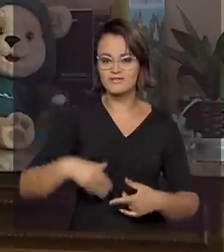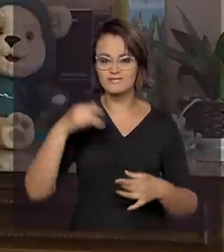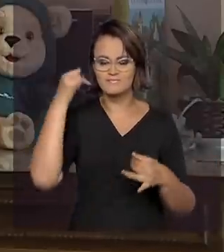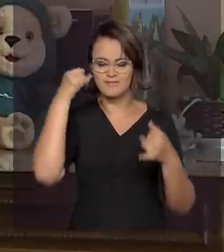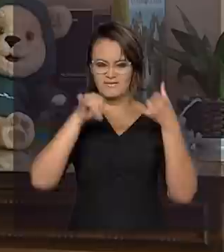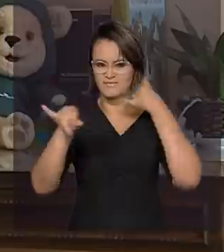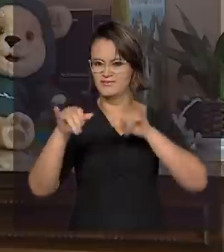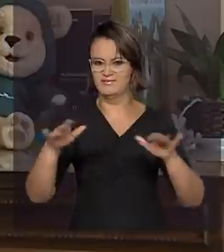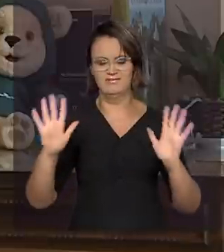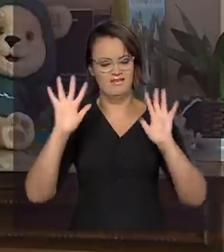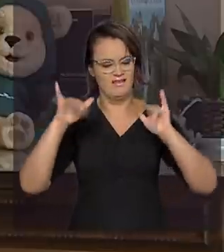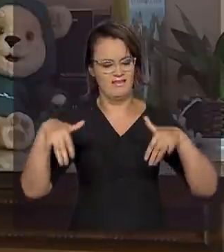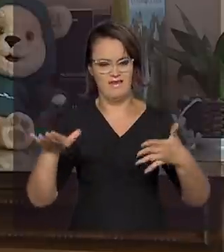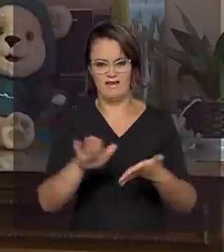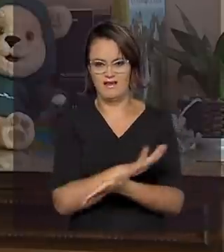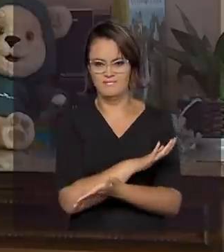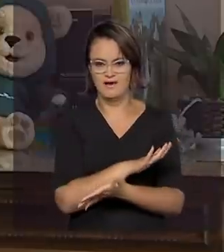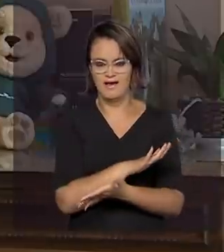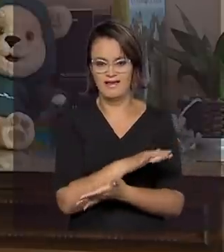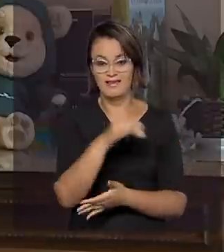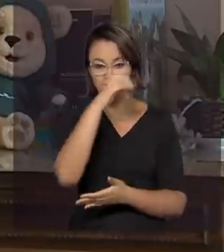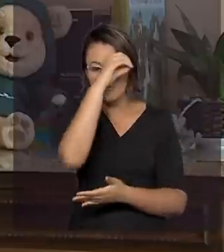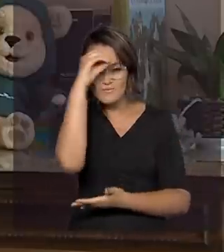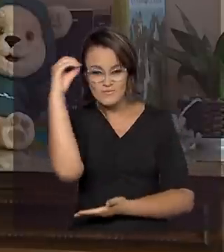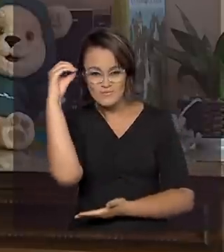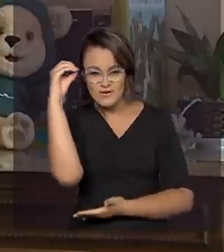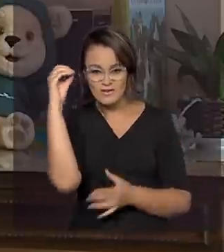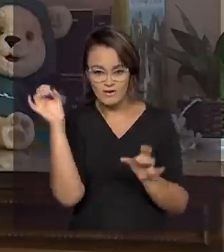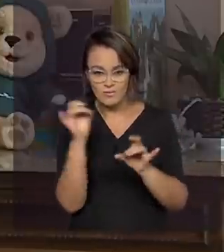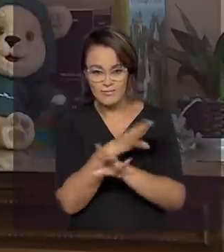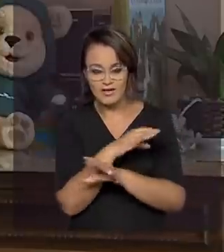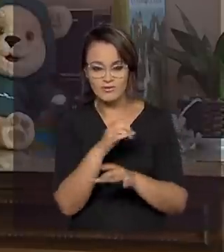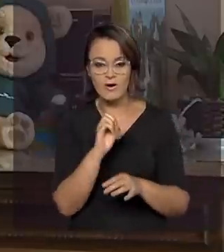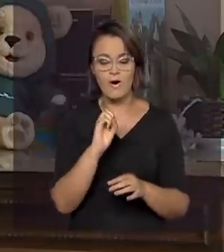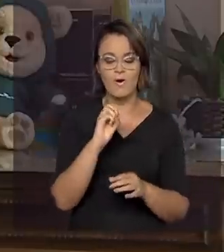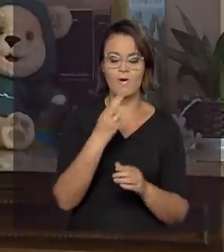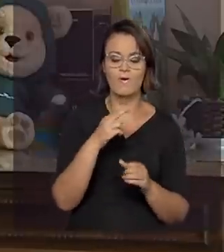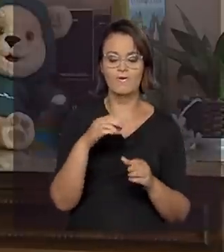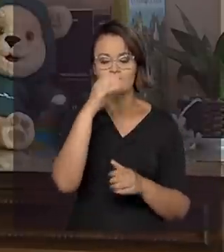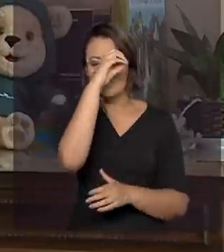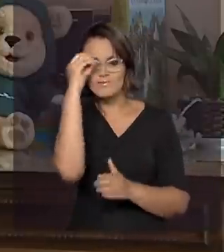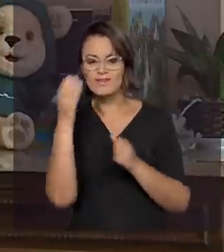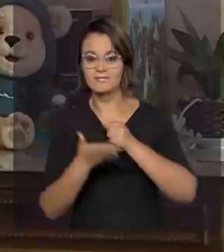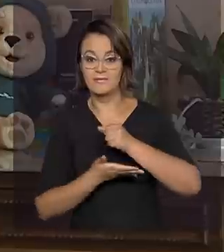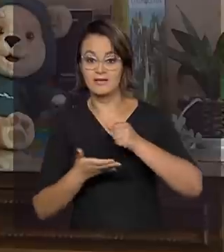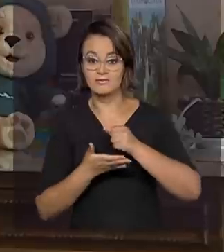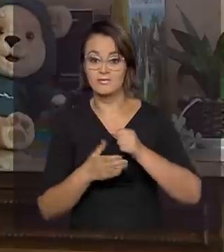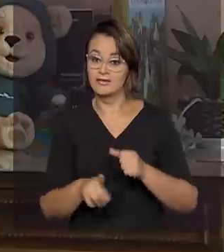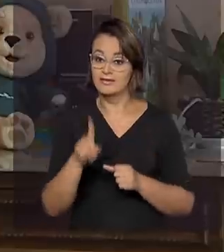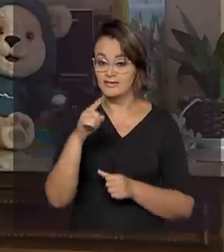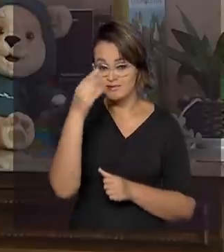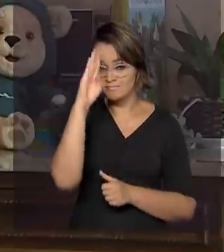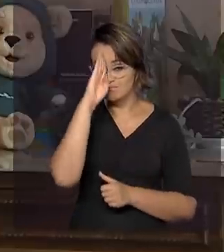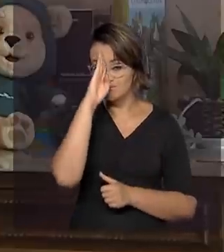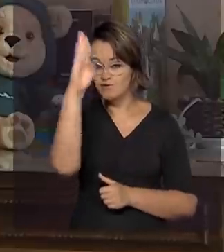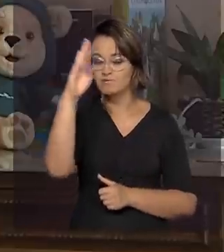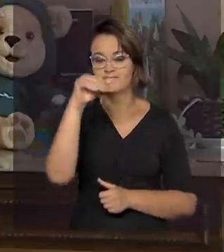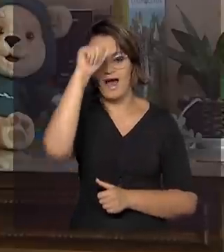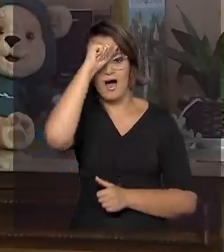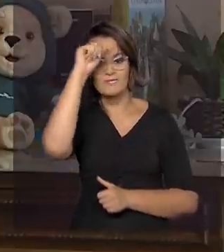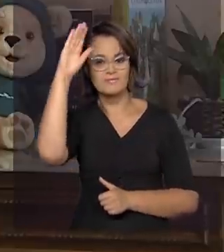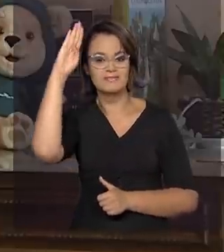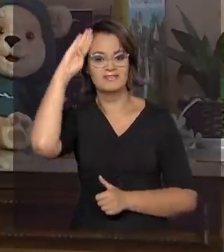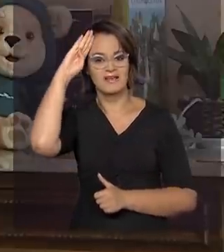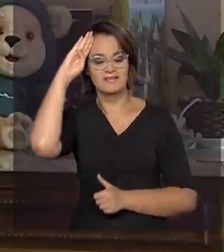definitivamente o analfabetismo absoluto e funcional e priorizemos a alfabetização de nossas